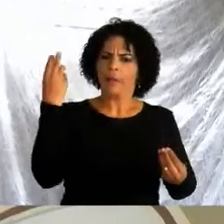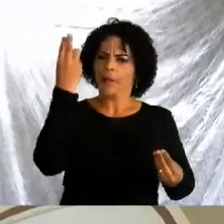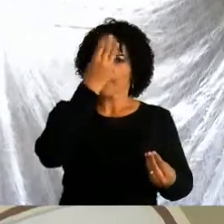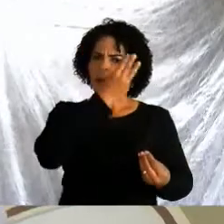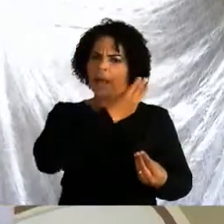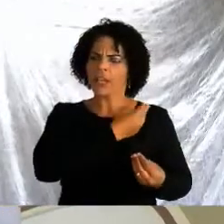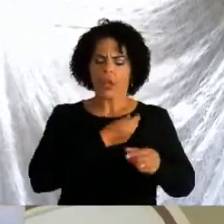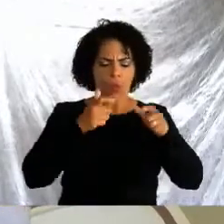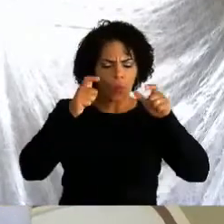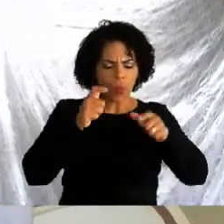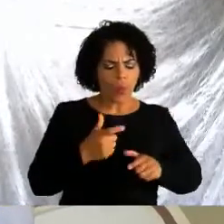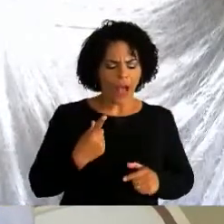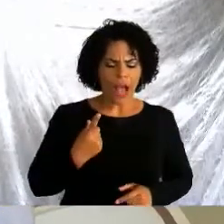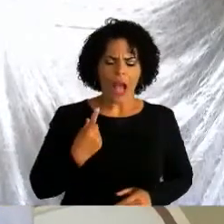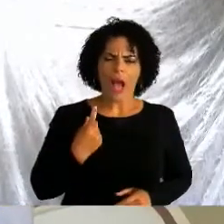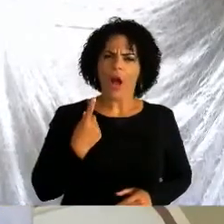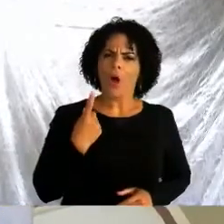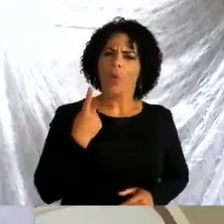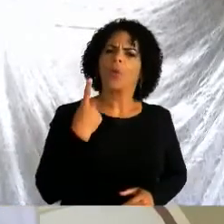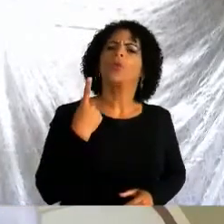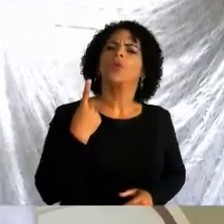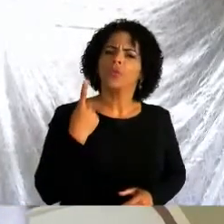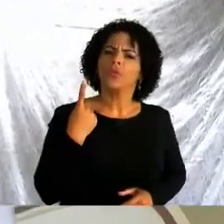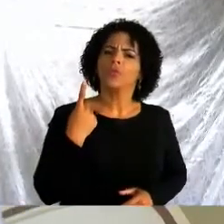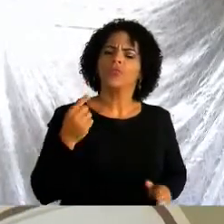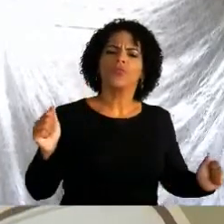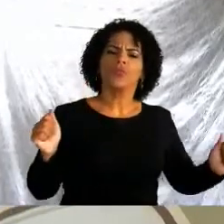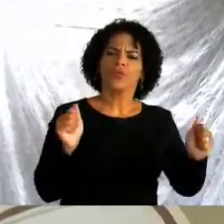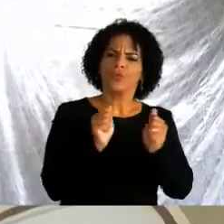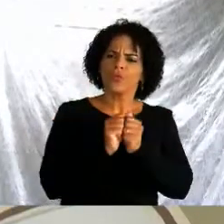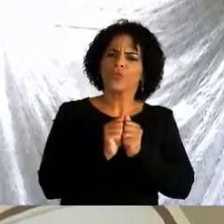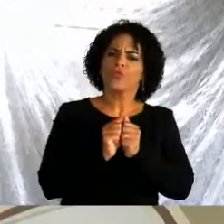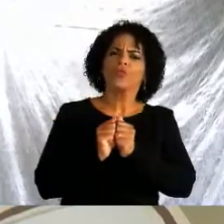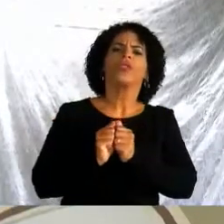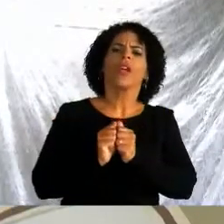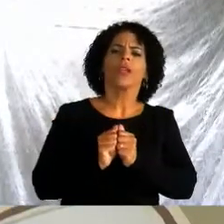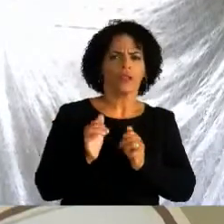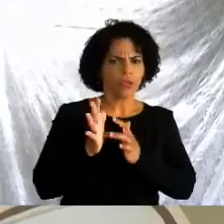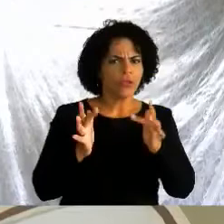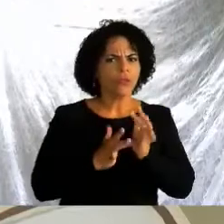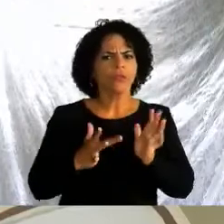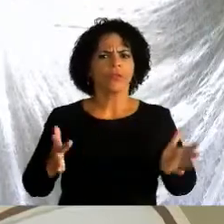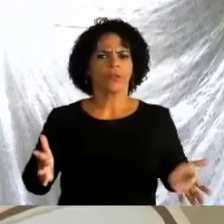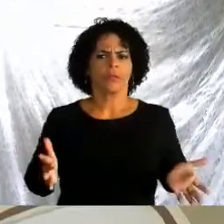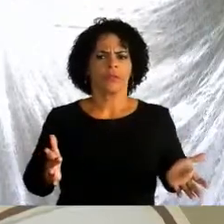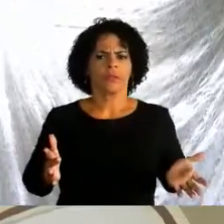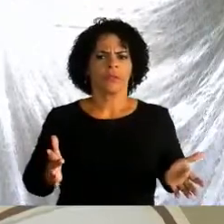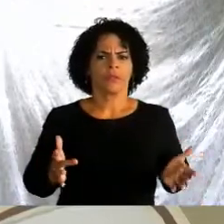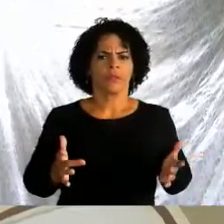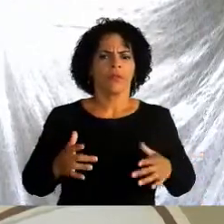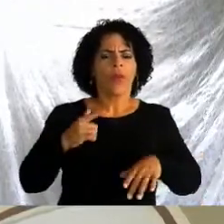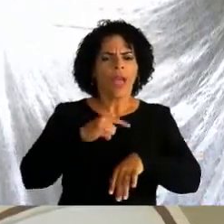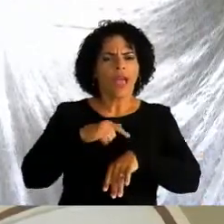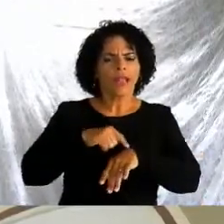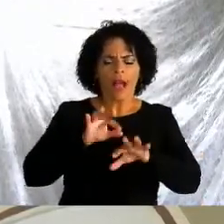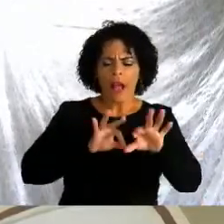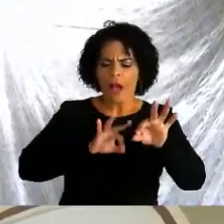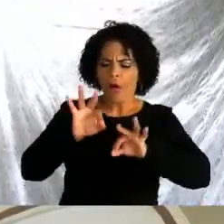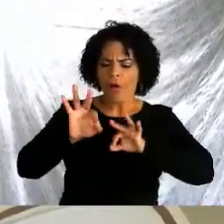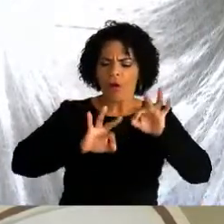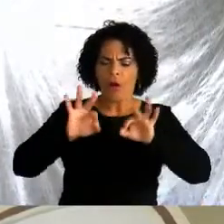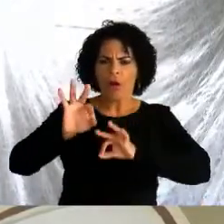único ao lado de Jesus, na obra da